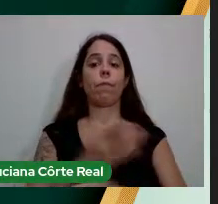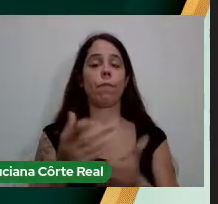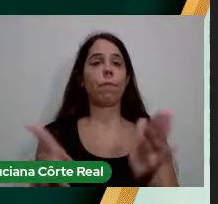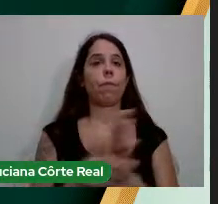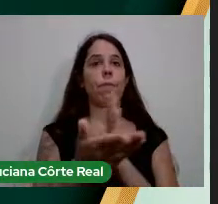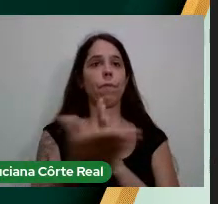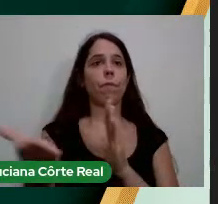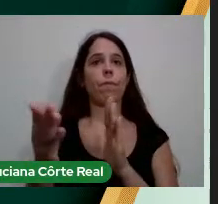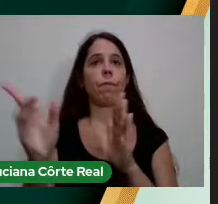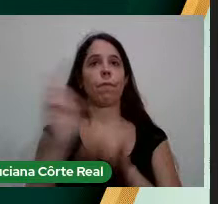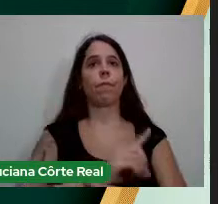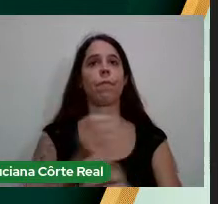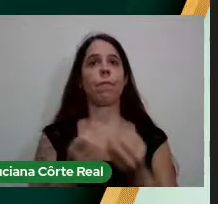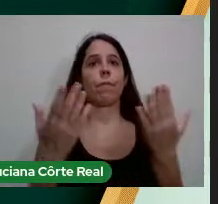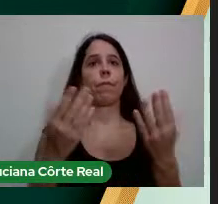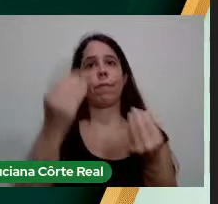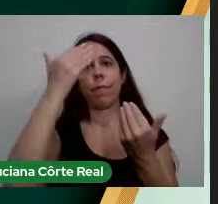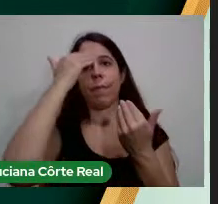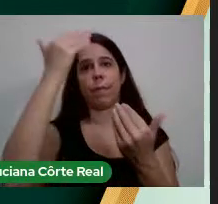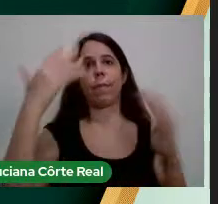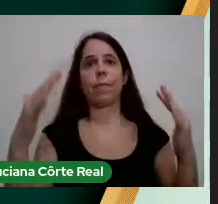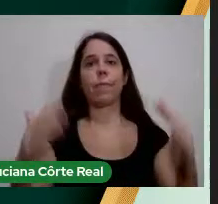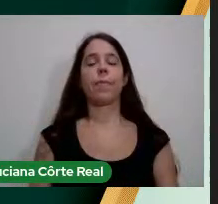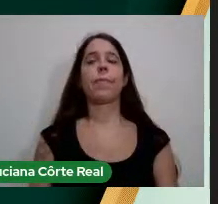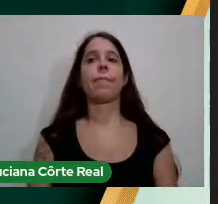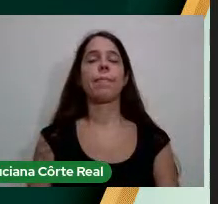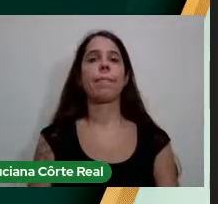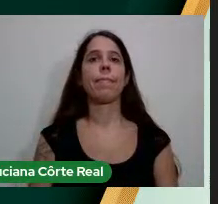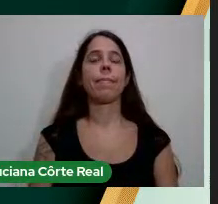comemoração Obrigado E parabéns